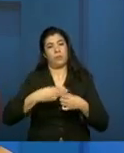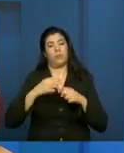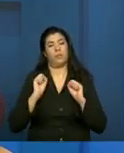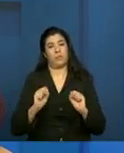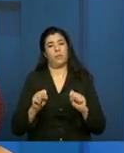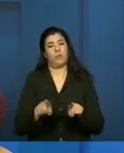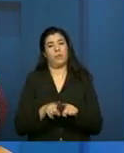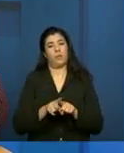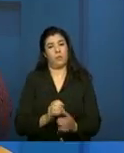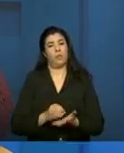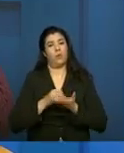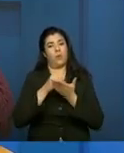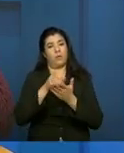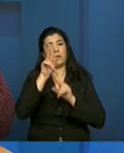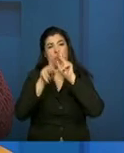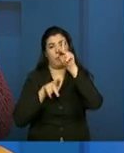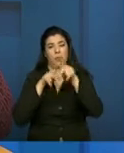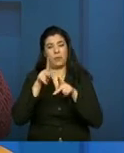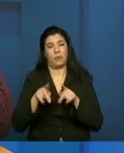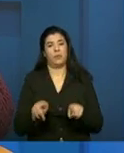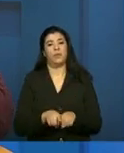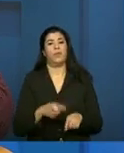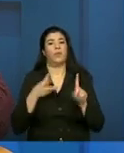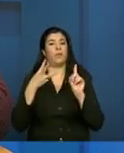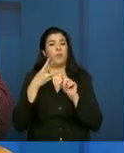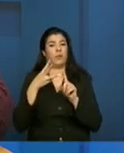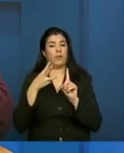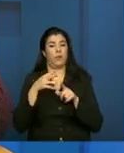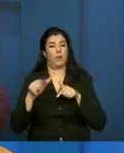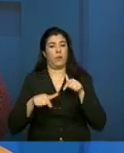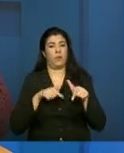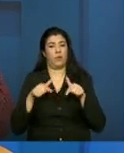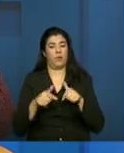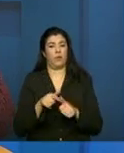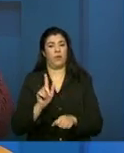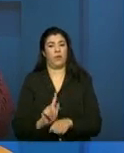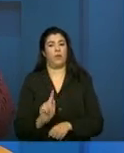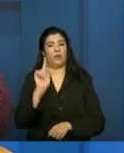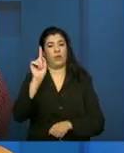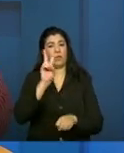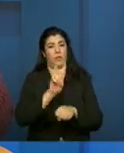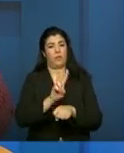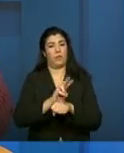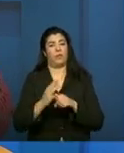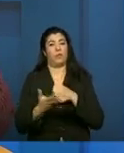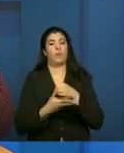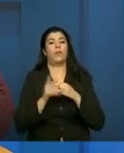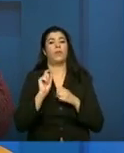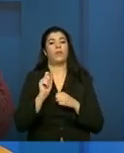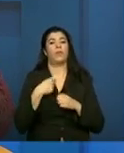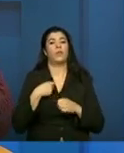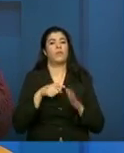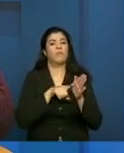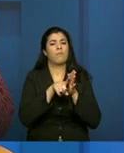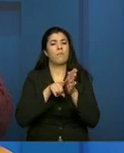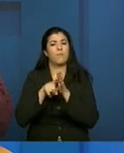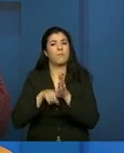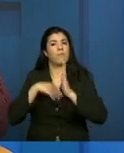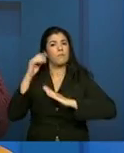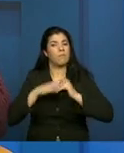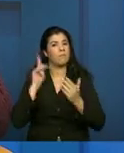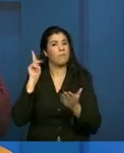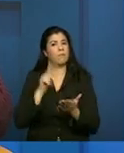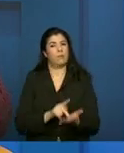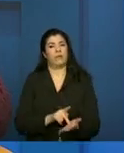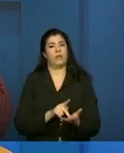tem a oferecer. E a terceira função da gestão da proteção básica corresponde à buscativa. A